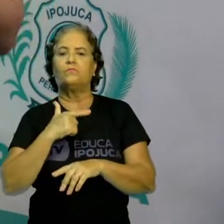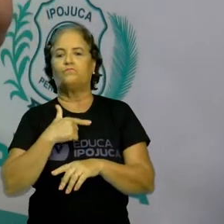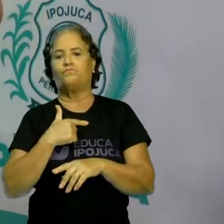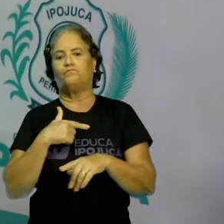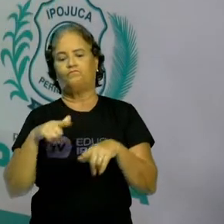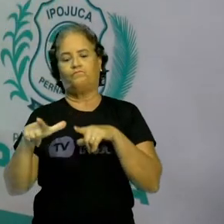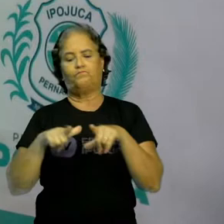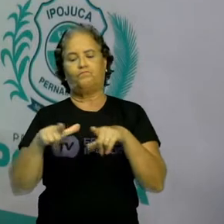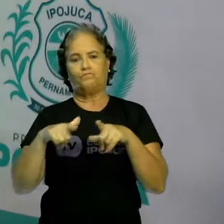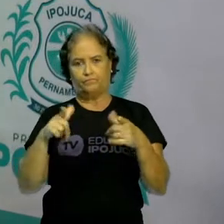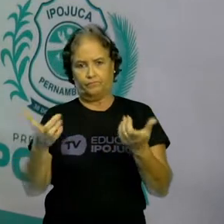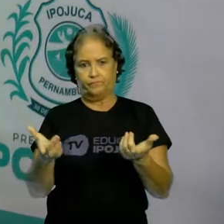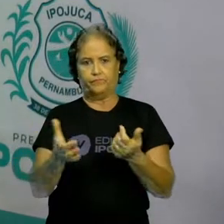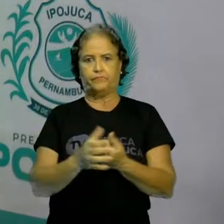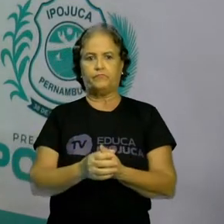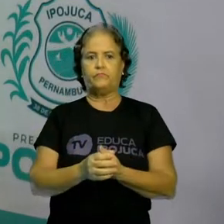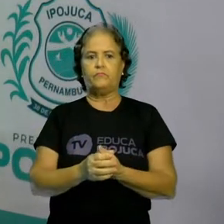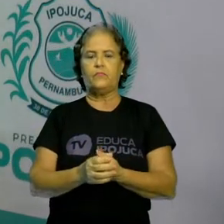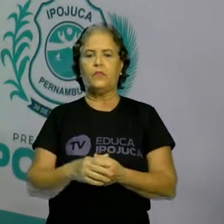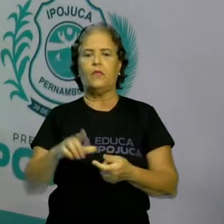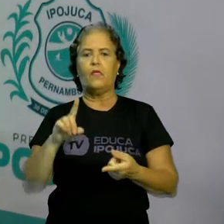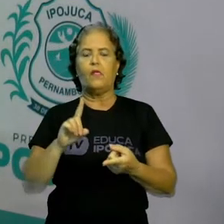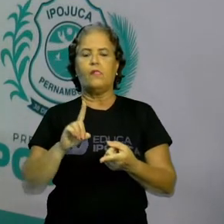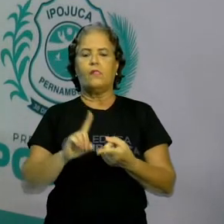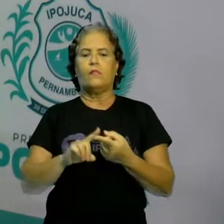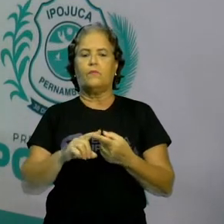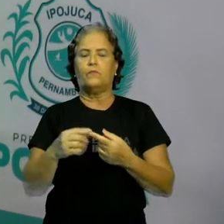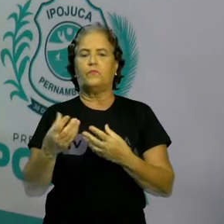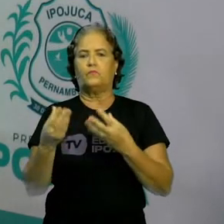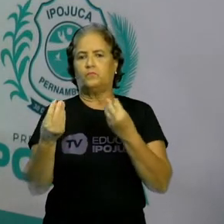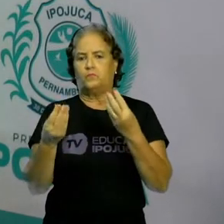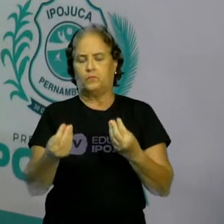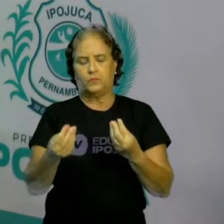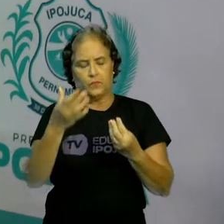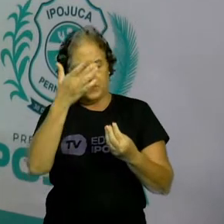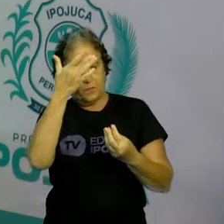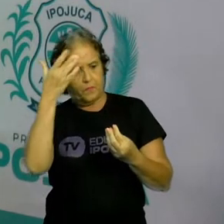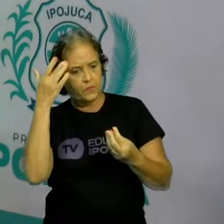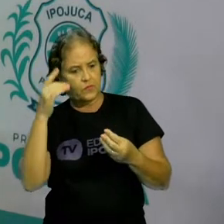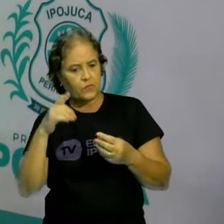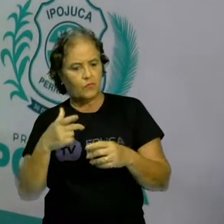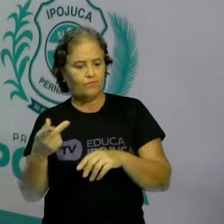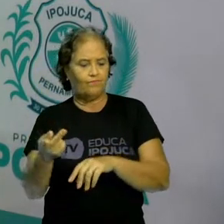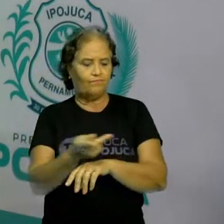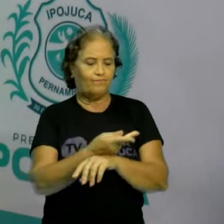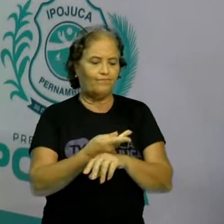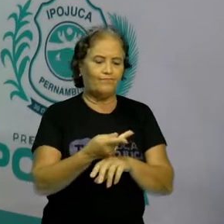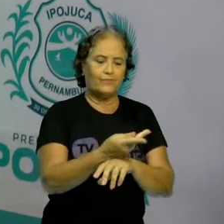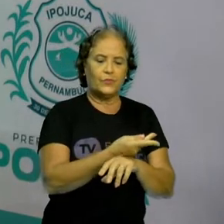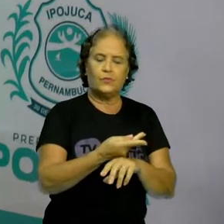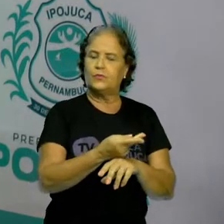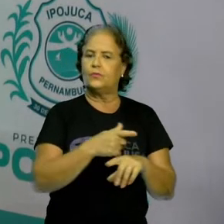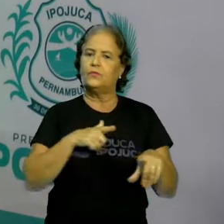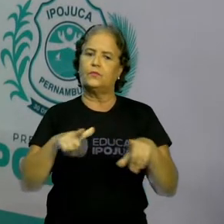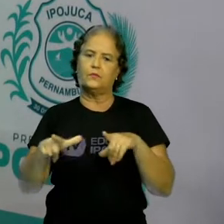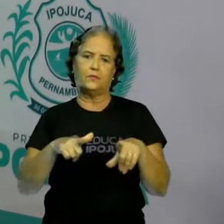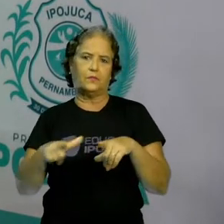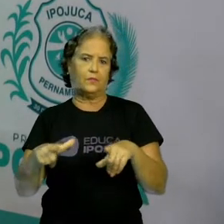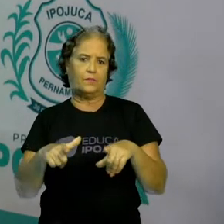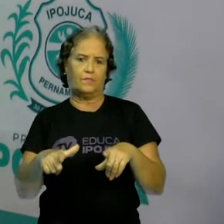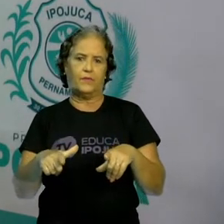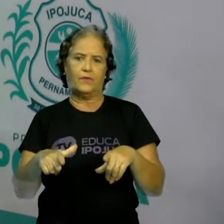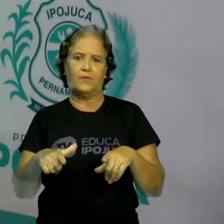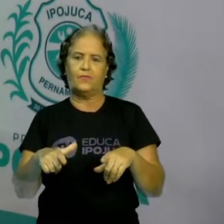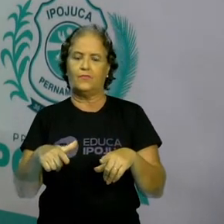abundância. Você vai ter muita gente desempregada procurando trabalho, tá certo? E essas pessoas desempregadas vão trabalhar